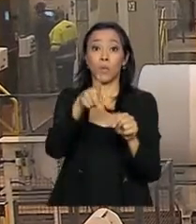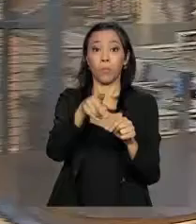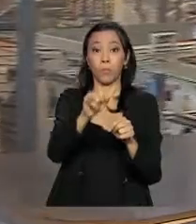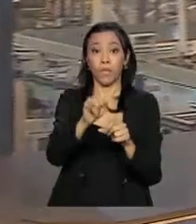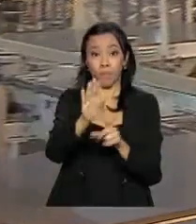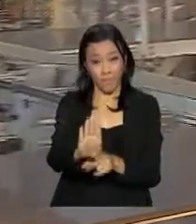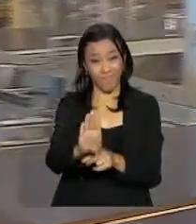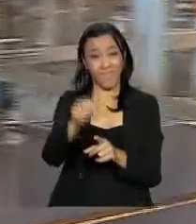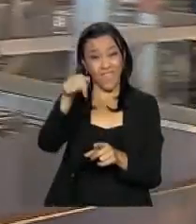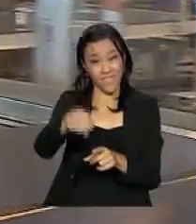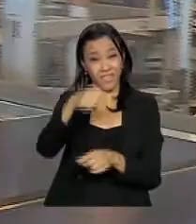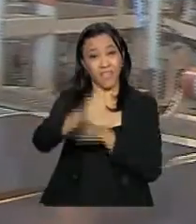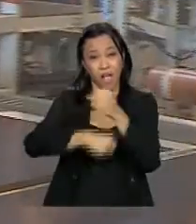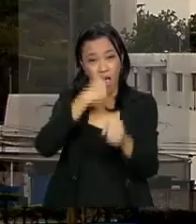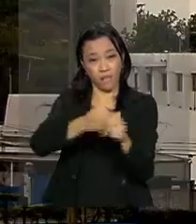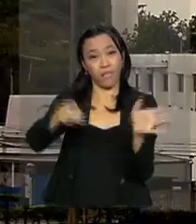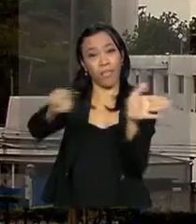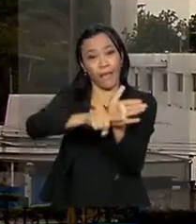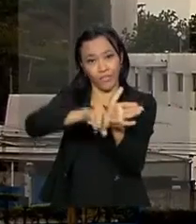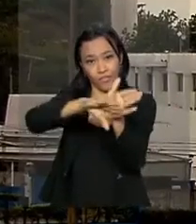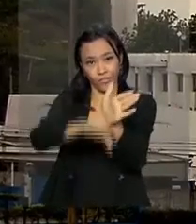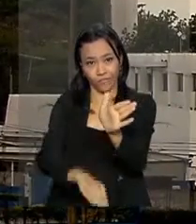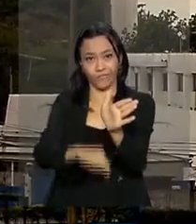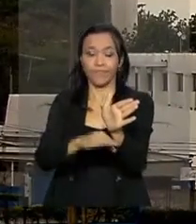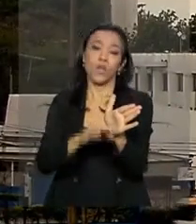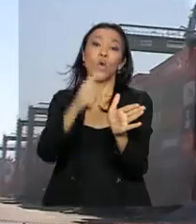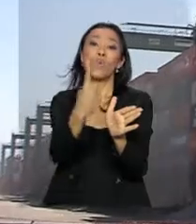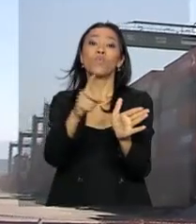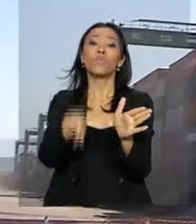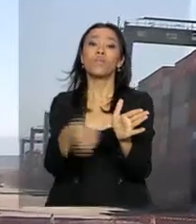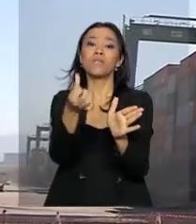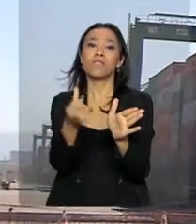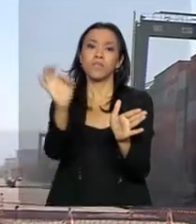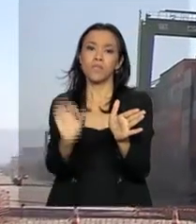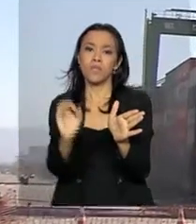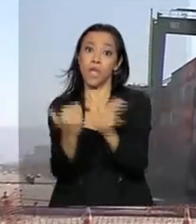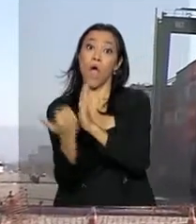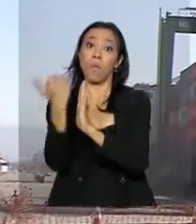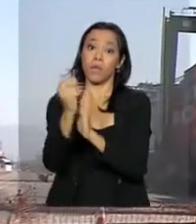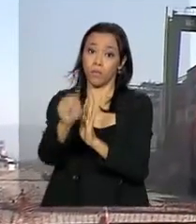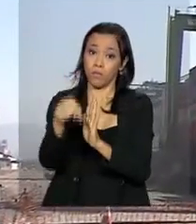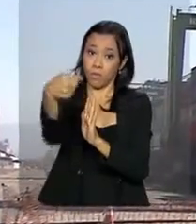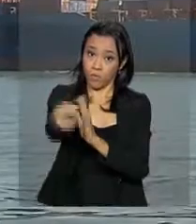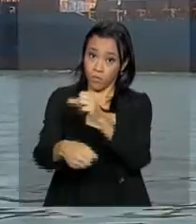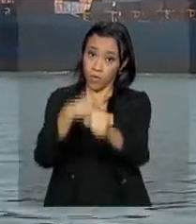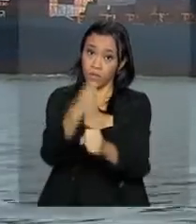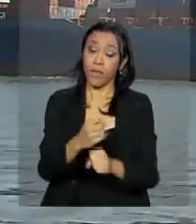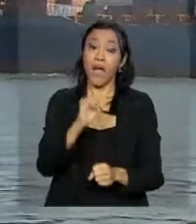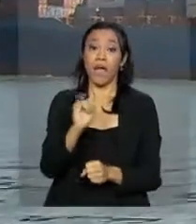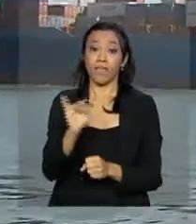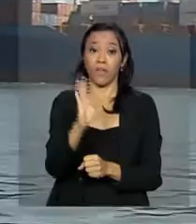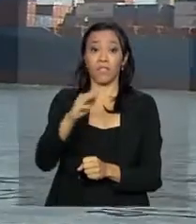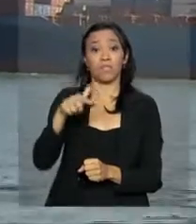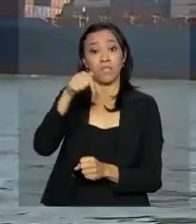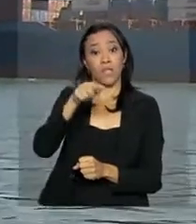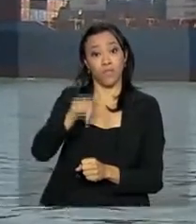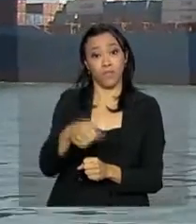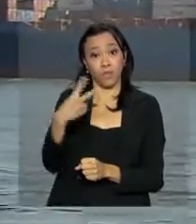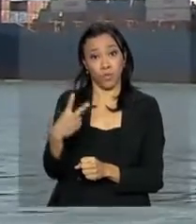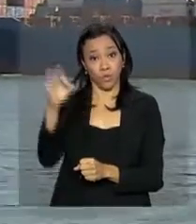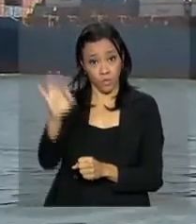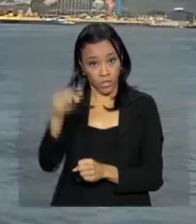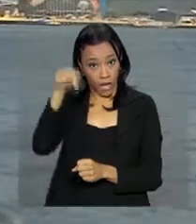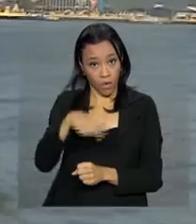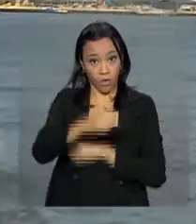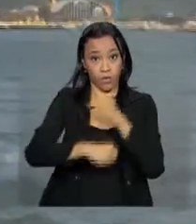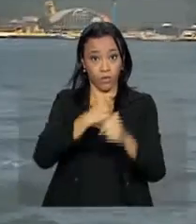negativo neste ano, deve crescer 1,6% no ano que vem. A inflação deve cair de 7,2% agora em